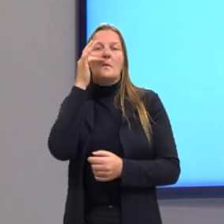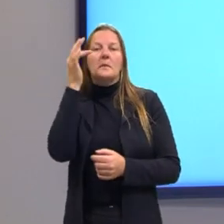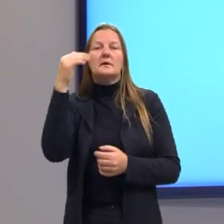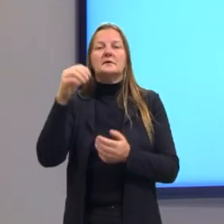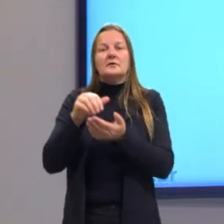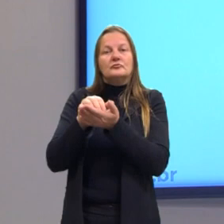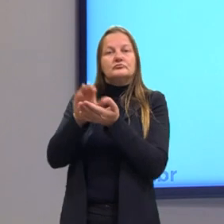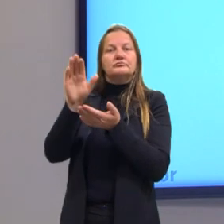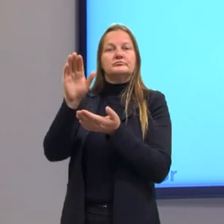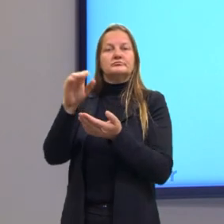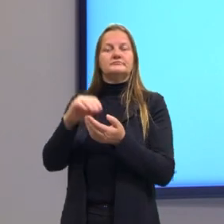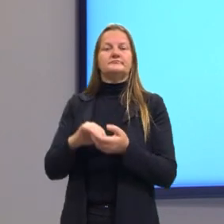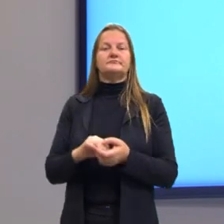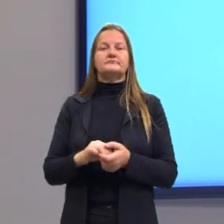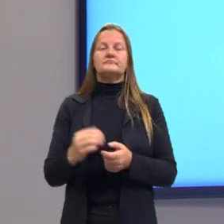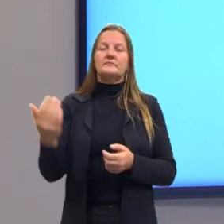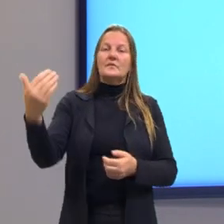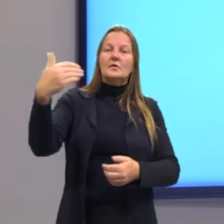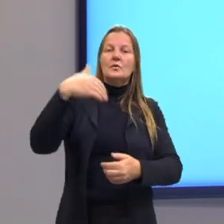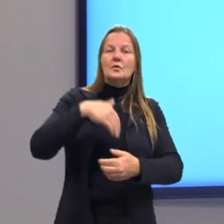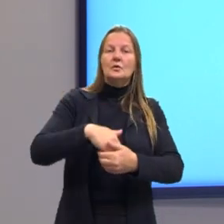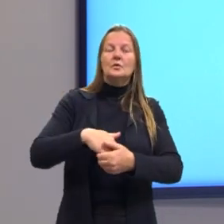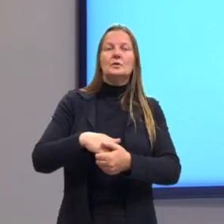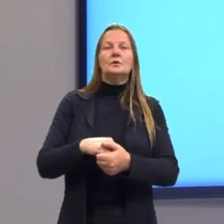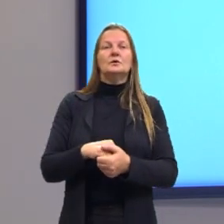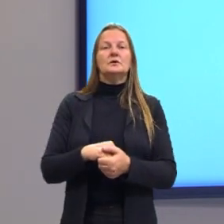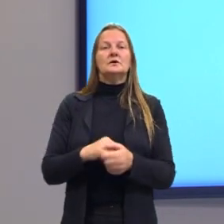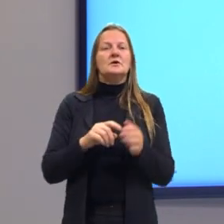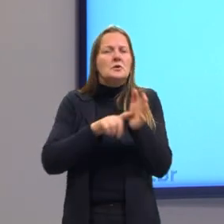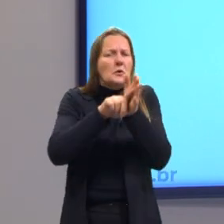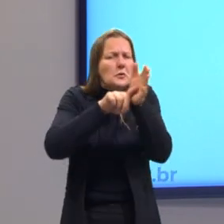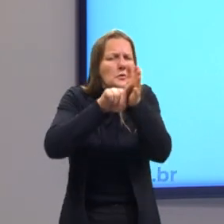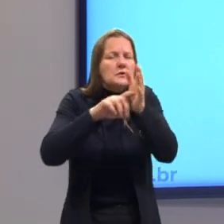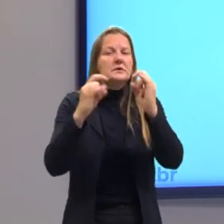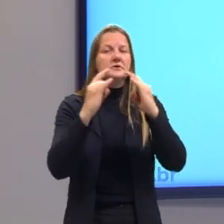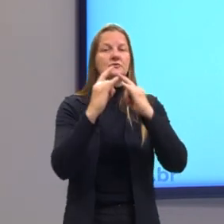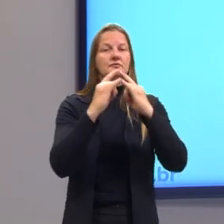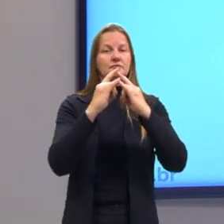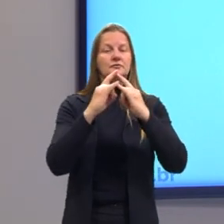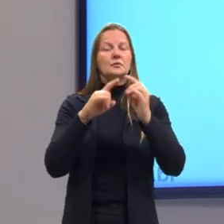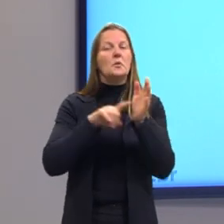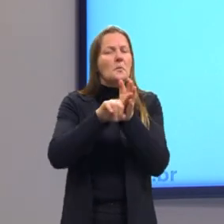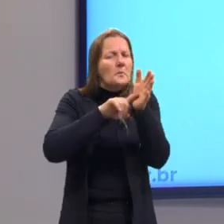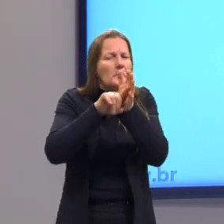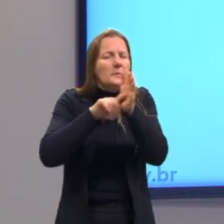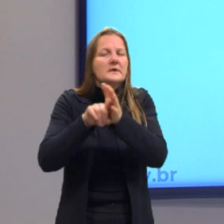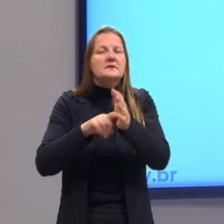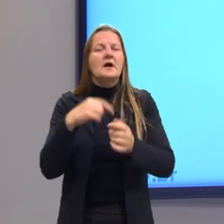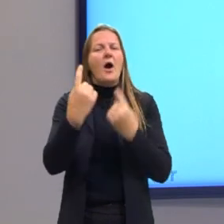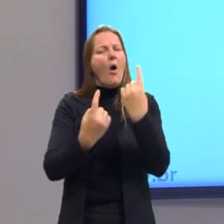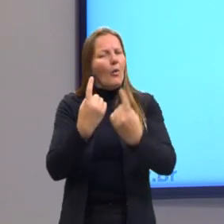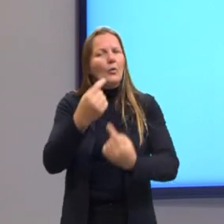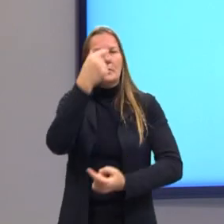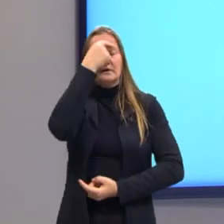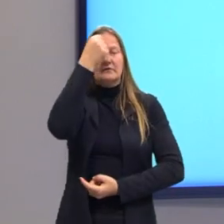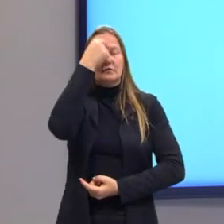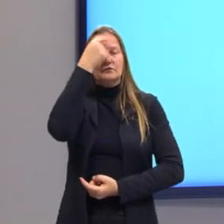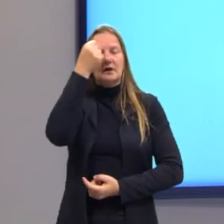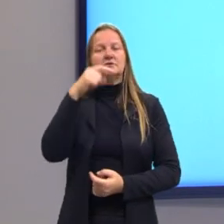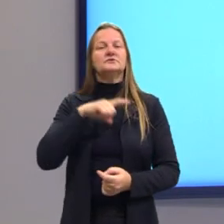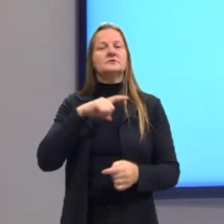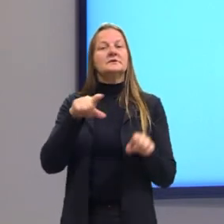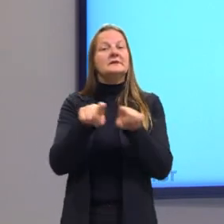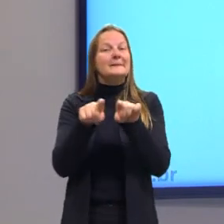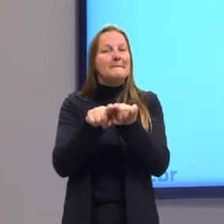da corte, então, são implantadas alguns institutos de pesquisa, são implantadas algumas faculdades, jardim botânico,